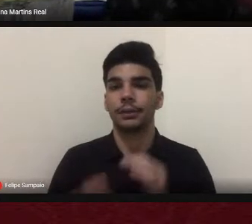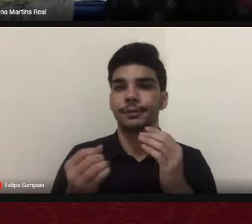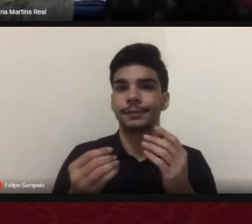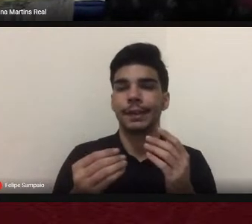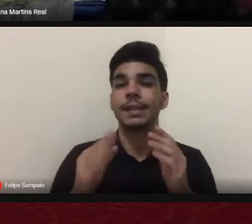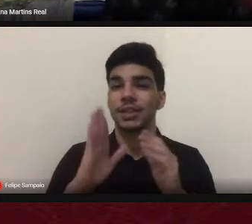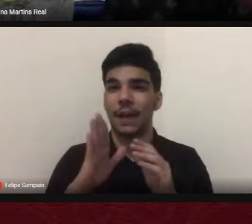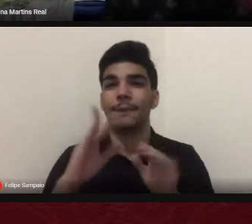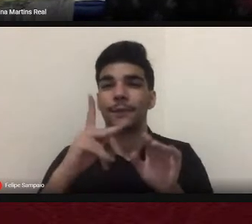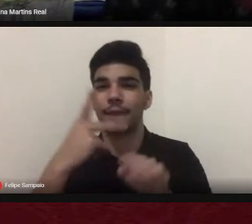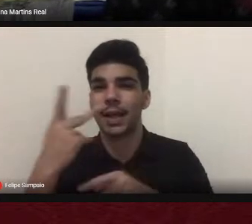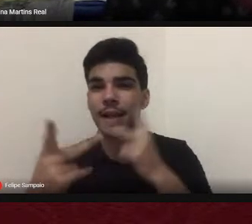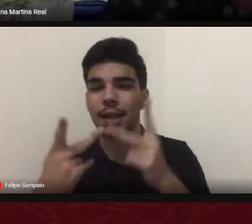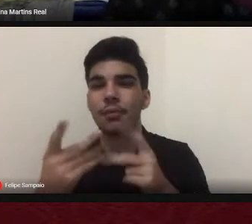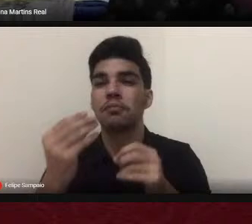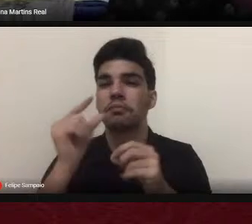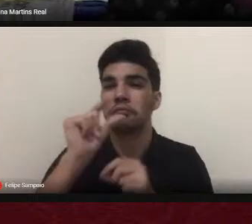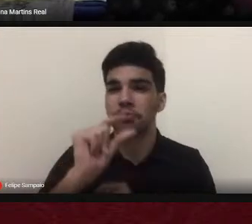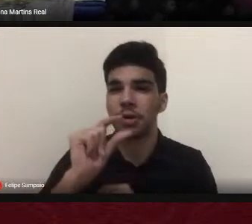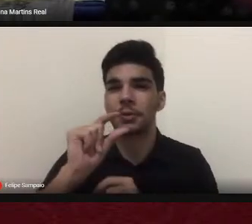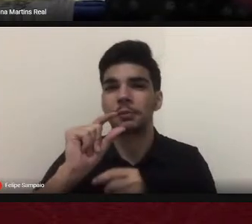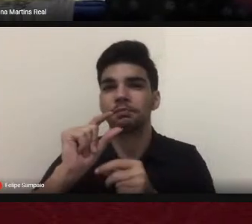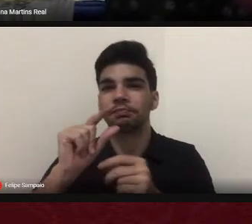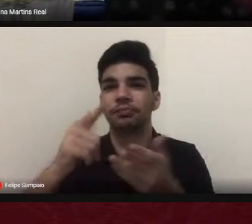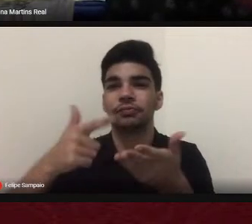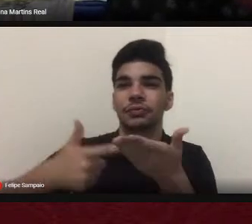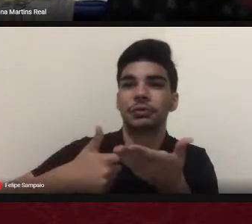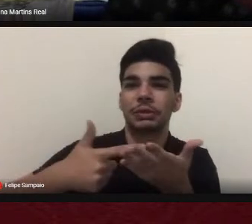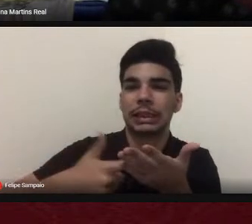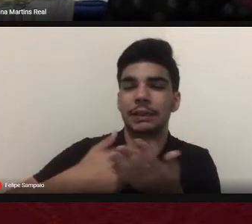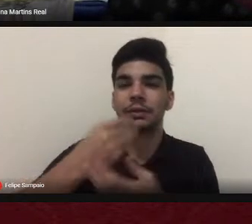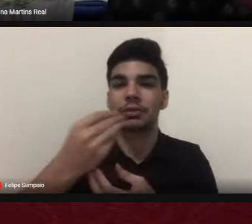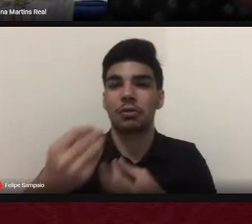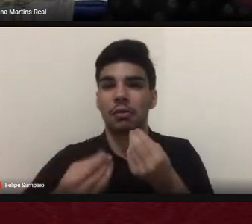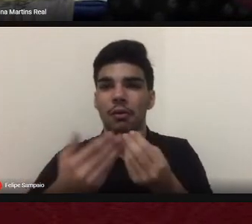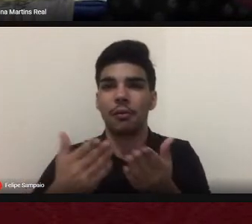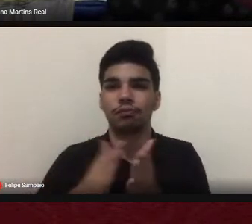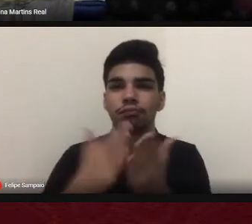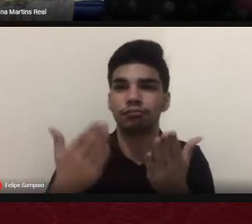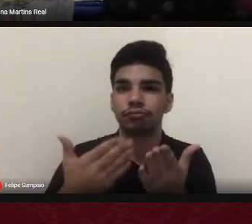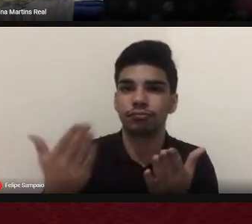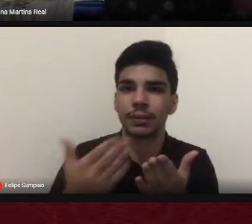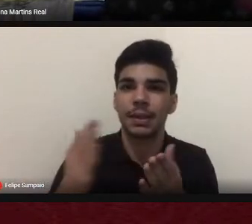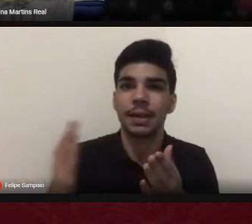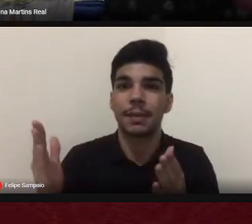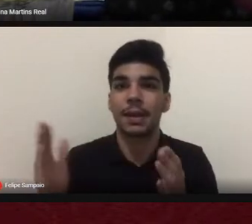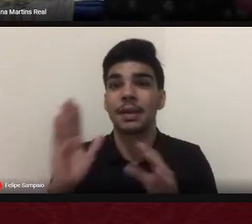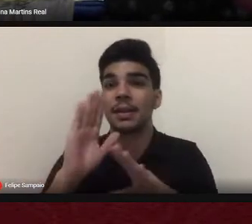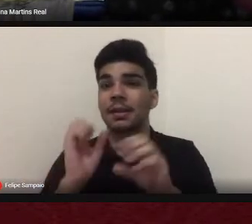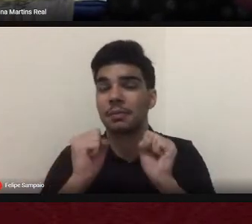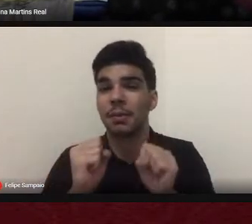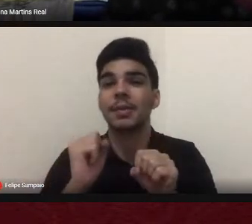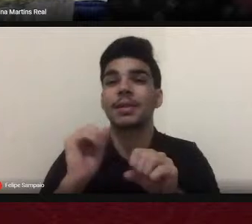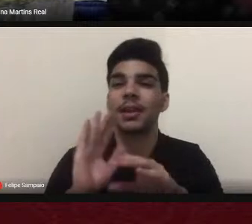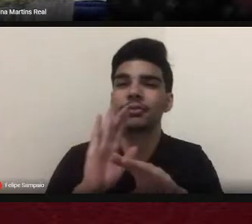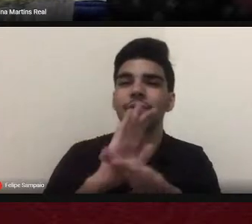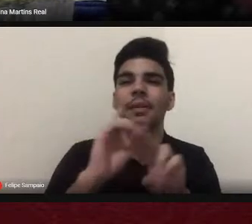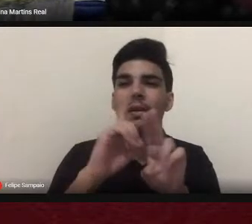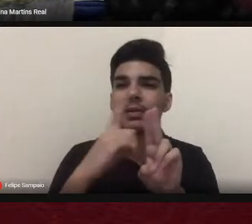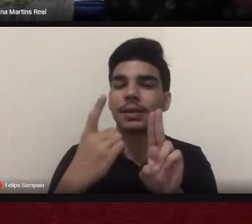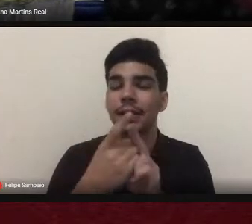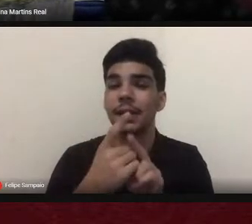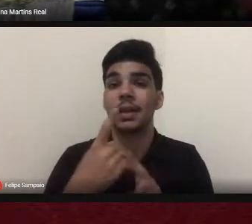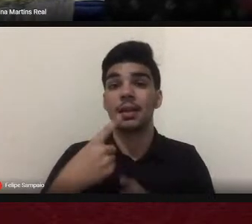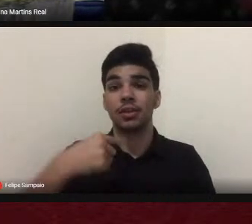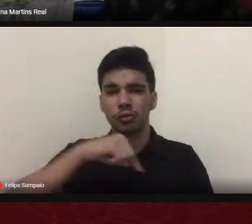que mostra um conjunto de políticas nacionais que impactaram na UFGD. Nós concluímos que a UFGD fez